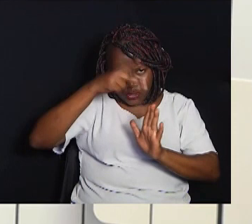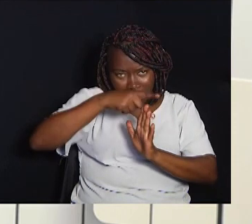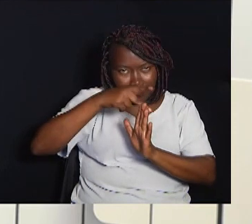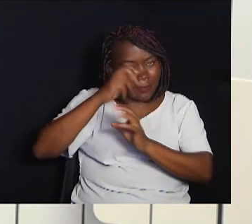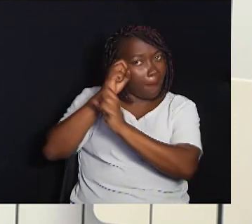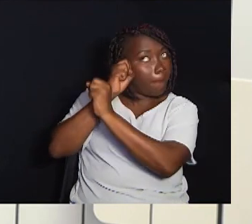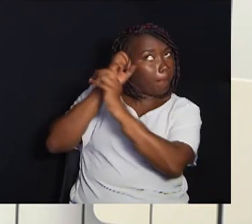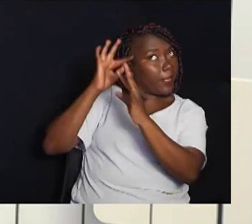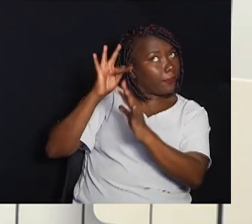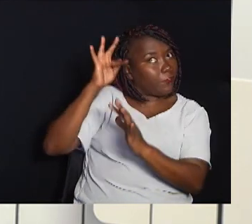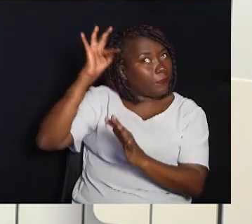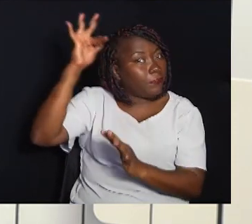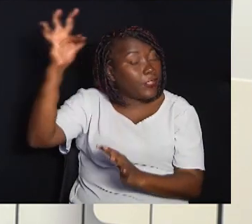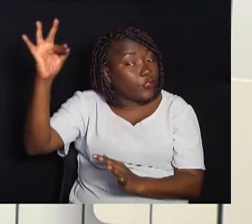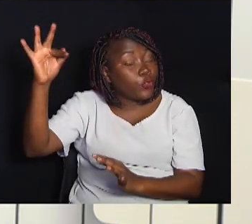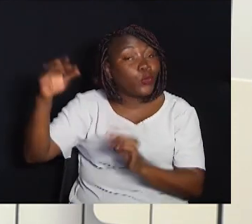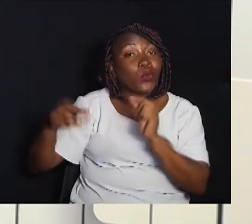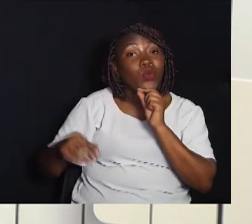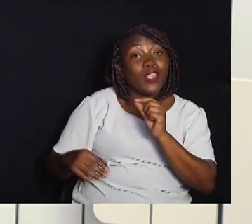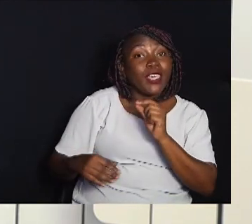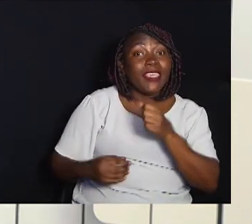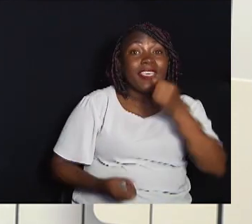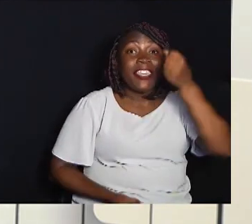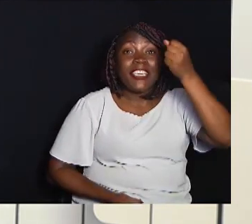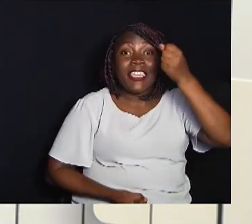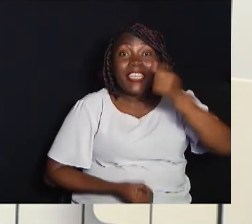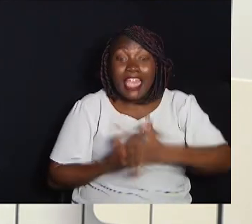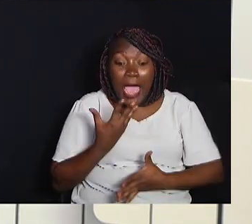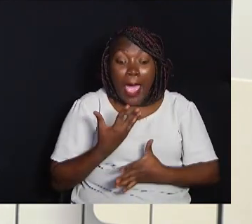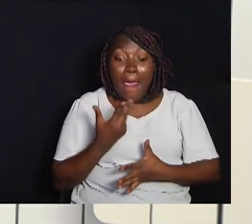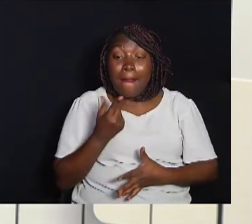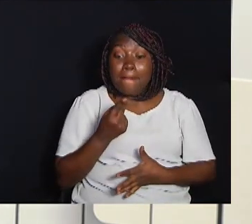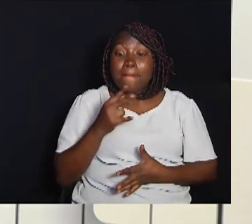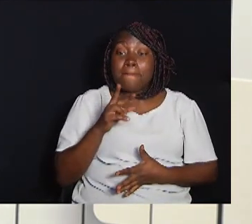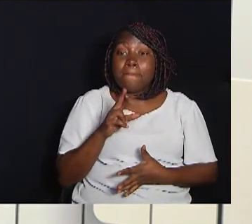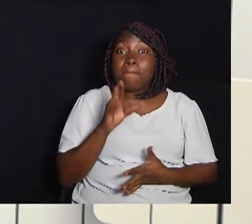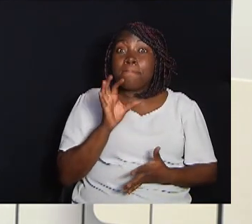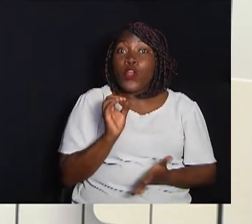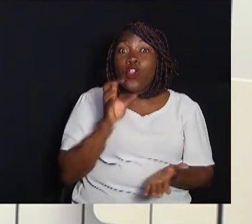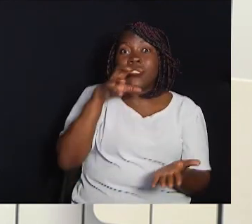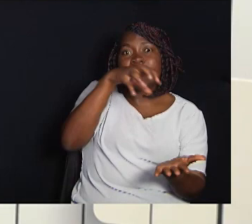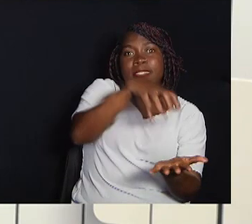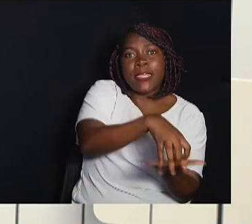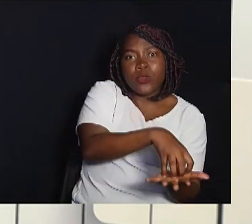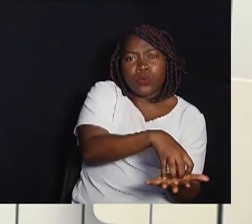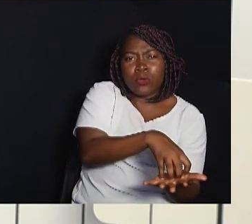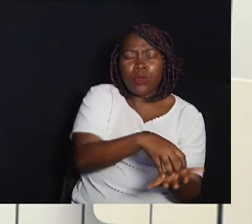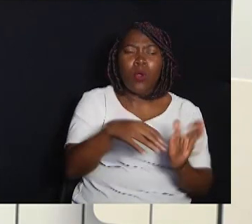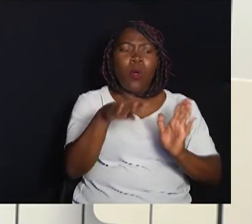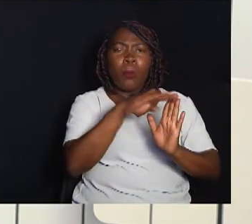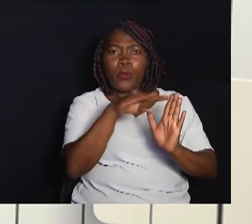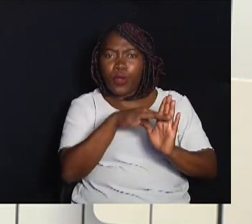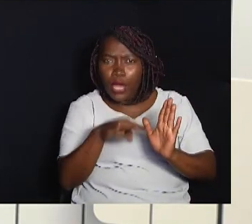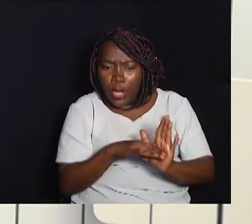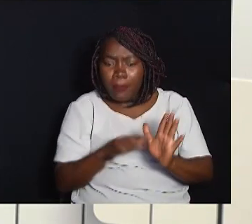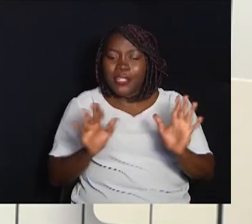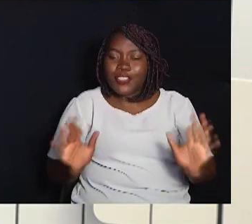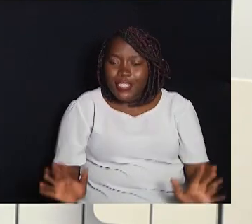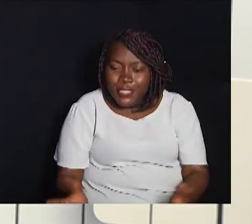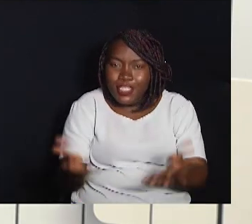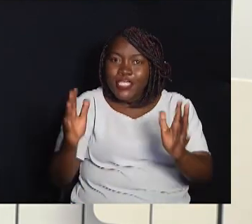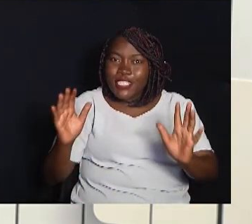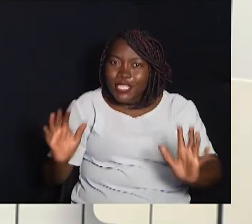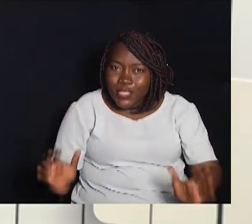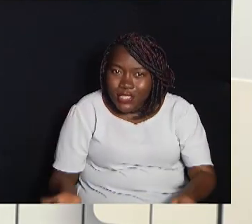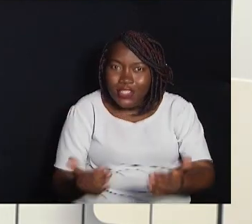Está o que cria o Procentro Que é um programa de incentivo do município para revitalizar a